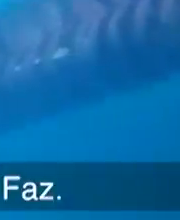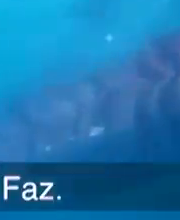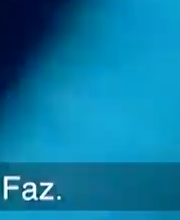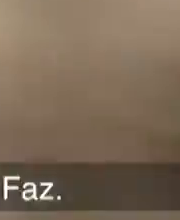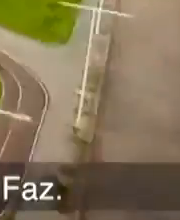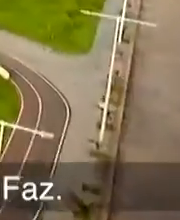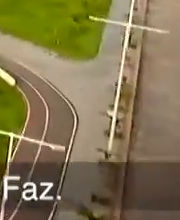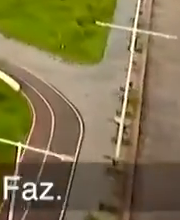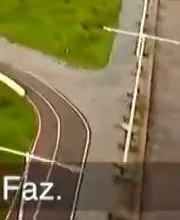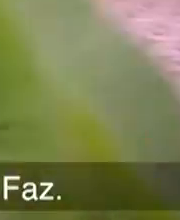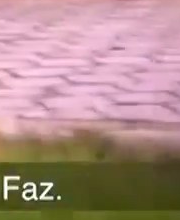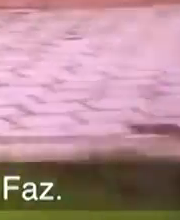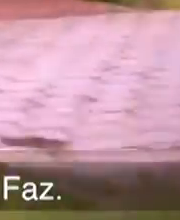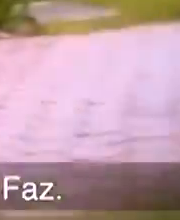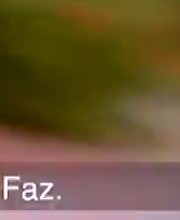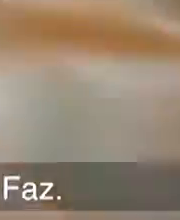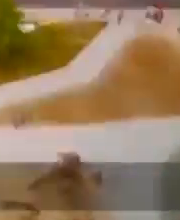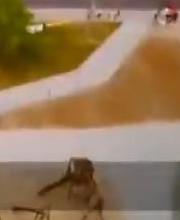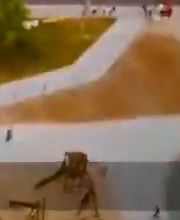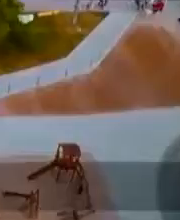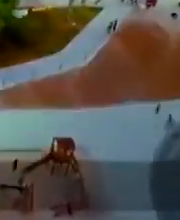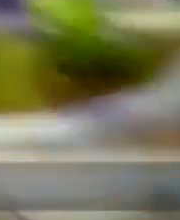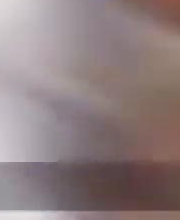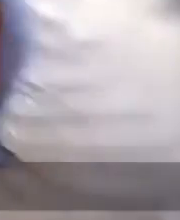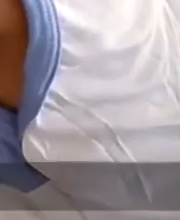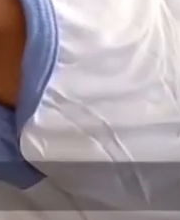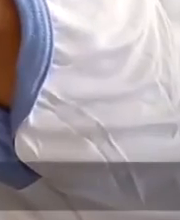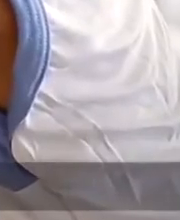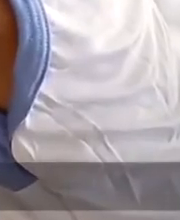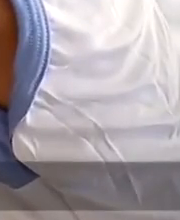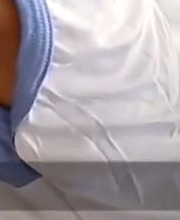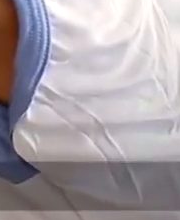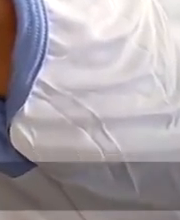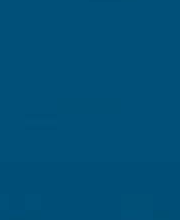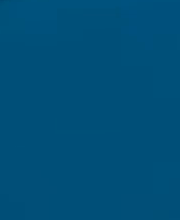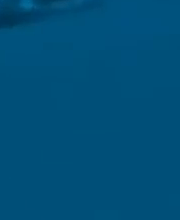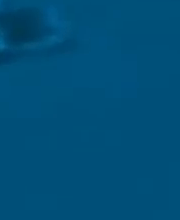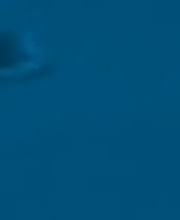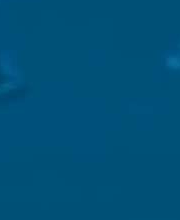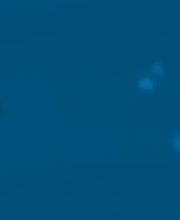avança rumo ao futuro é a gente que faz. Bem-vindos a um novo ano.